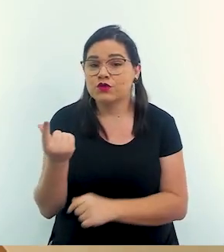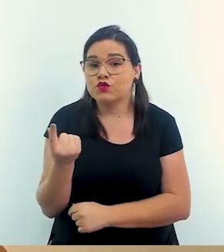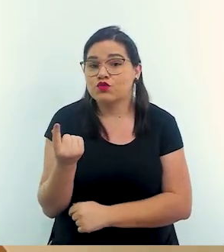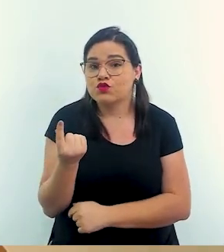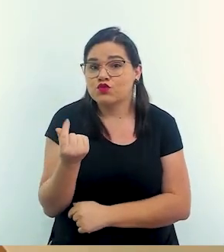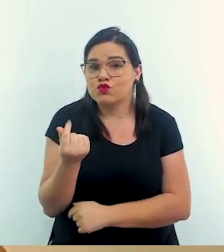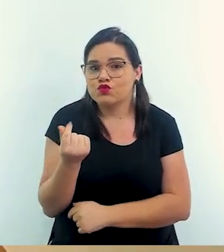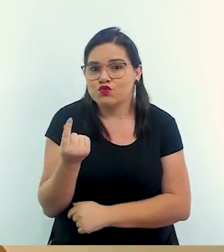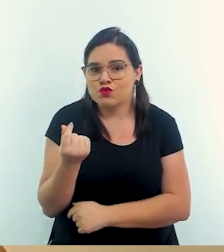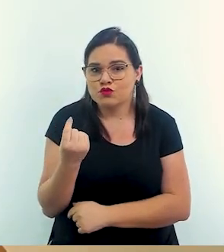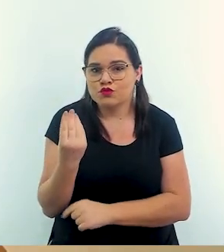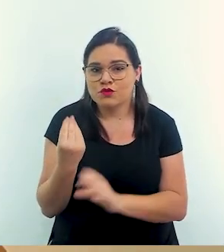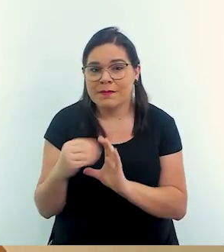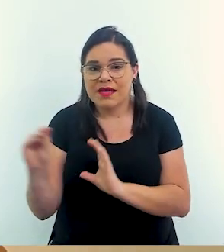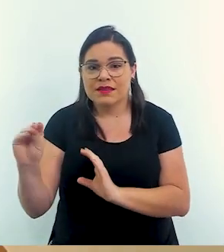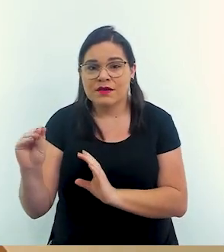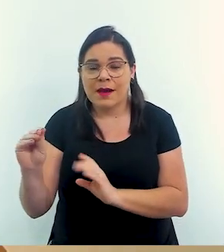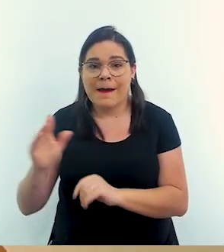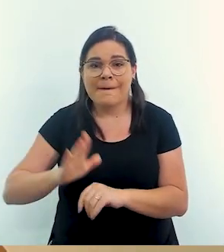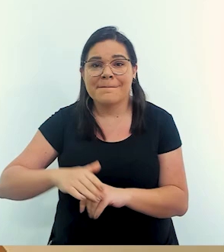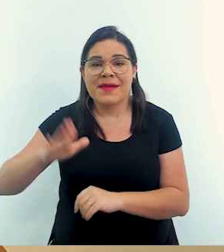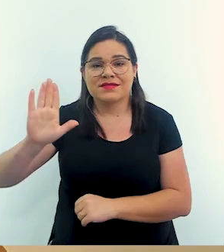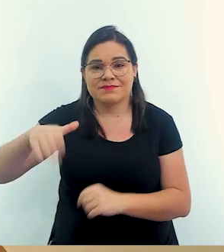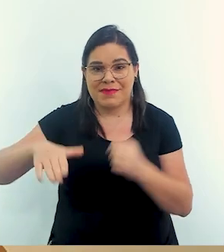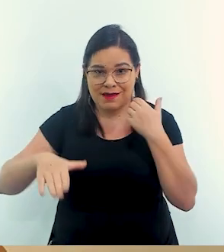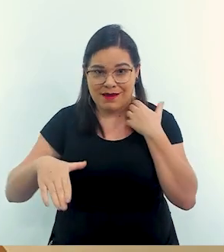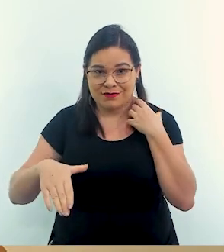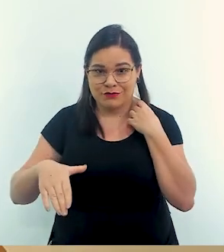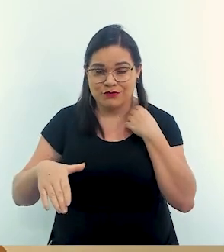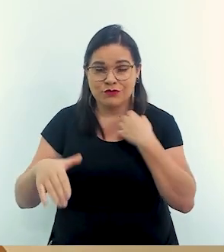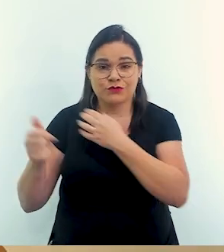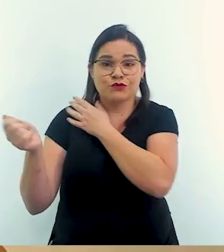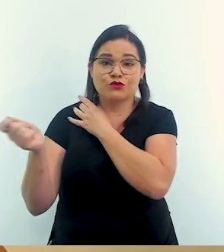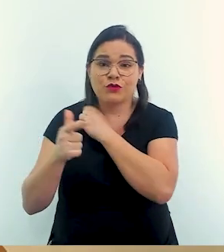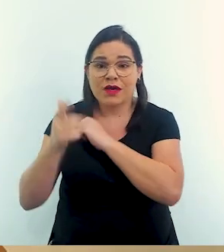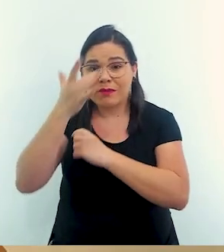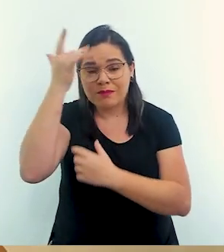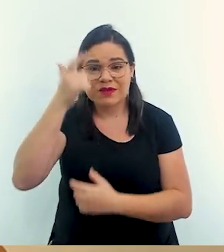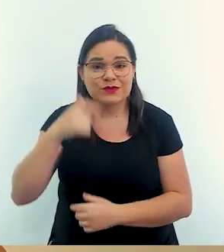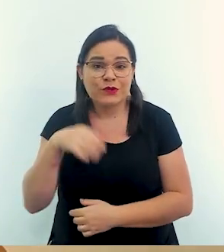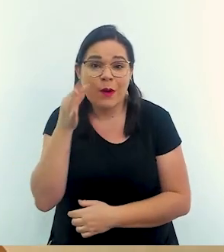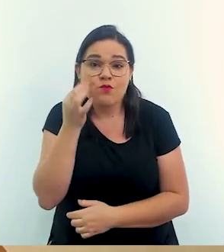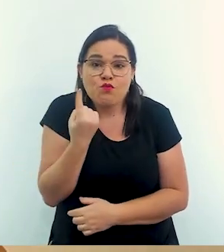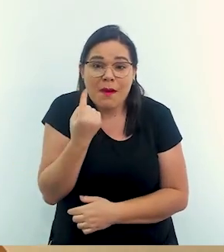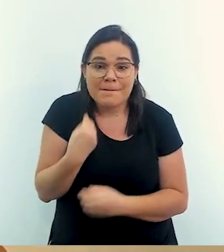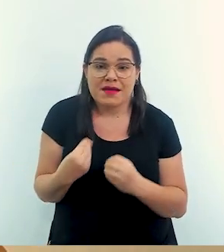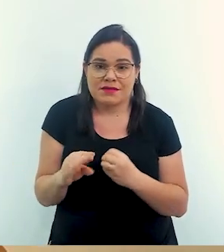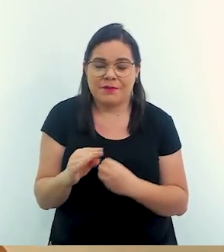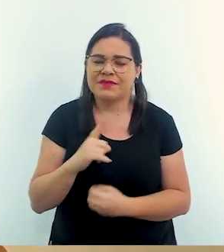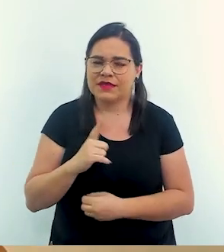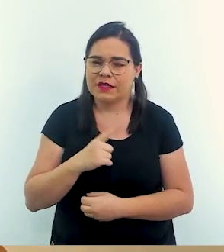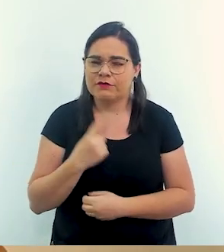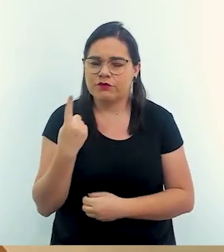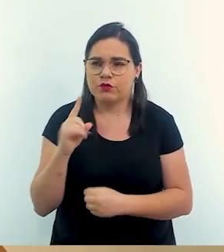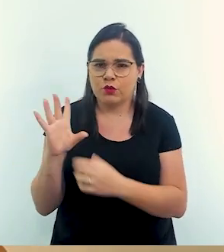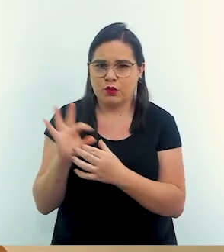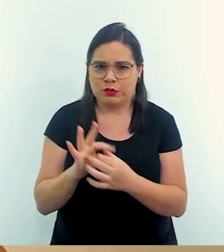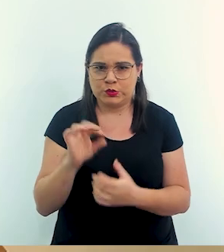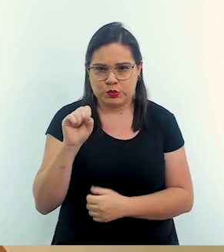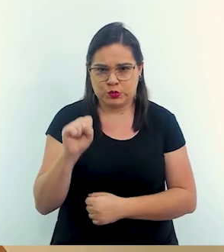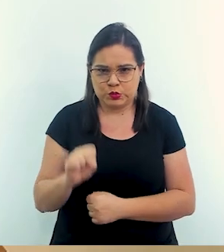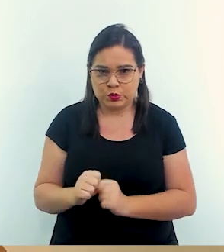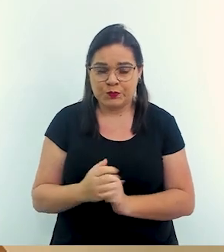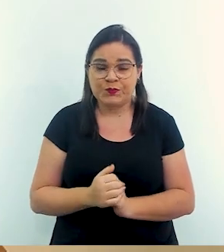o custo desse envio, ele é muito mais barato do que o custo de uma pessoa física. A gente teve uma situação